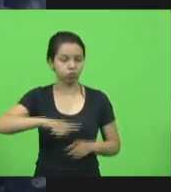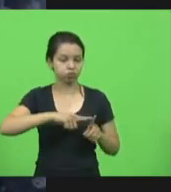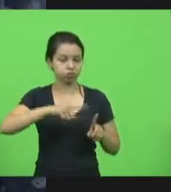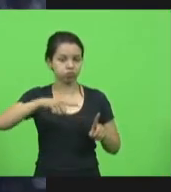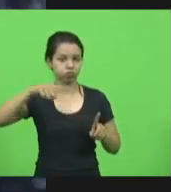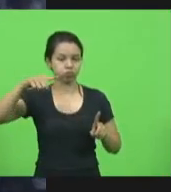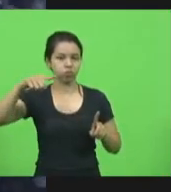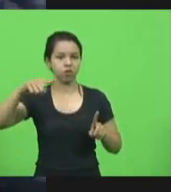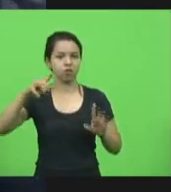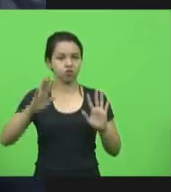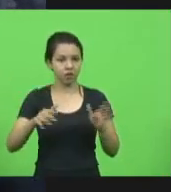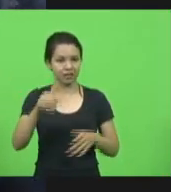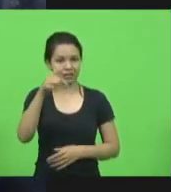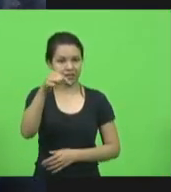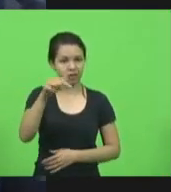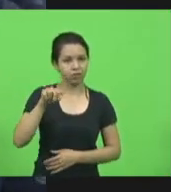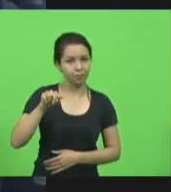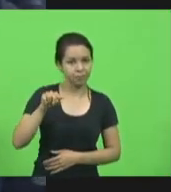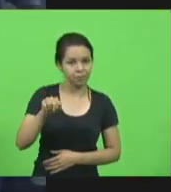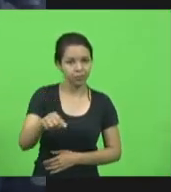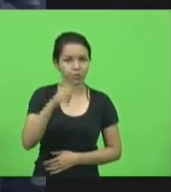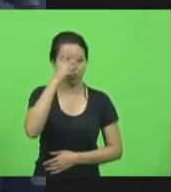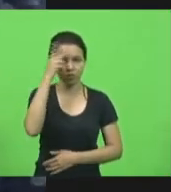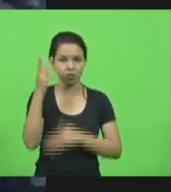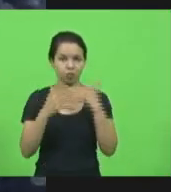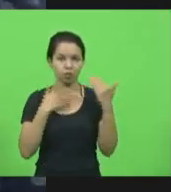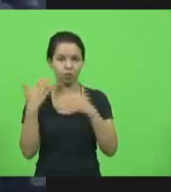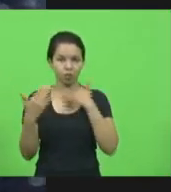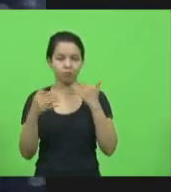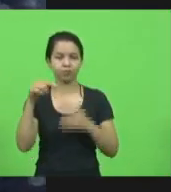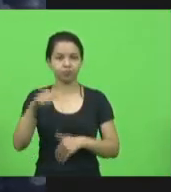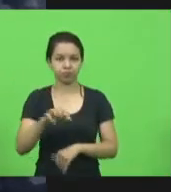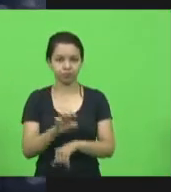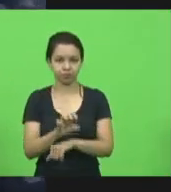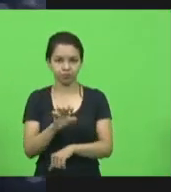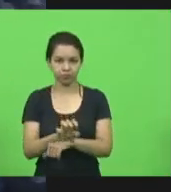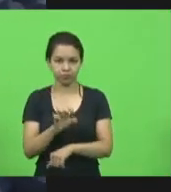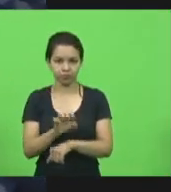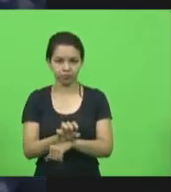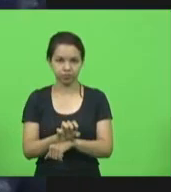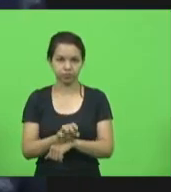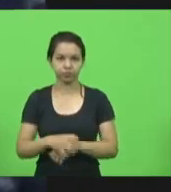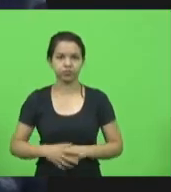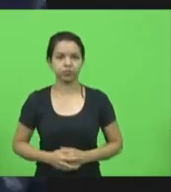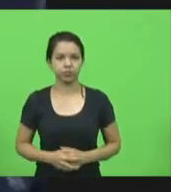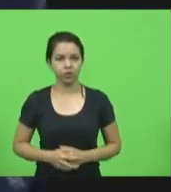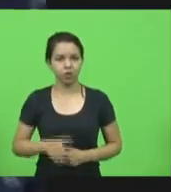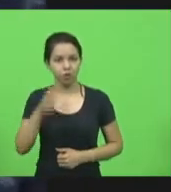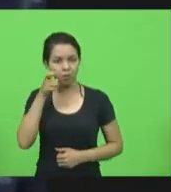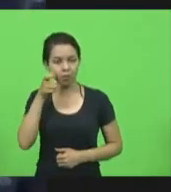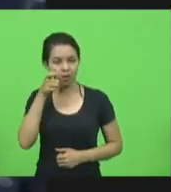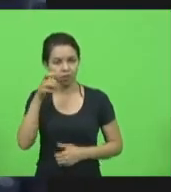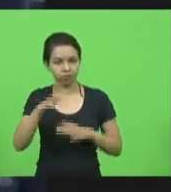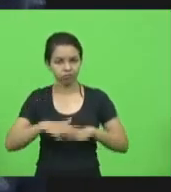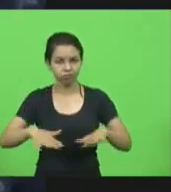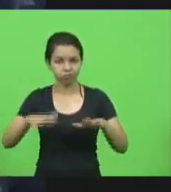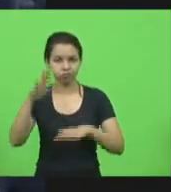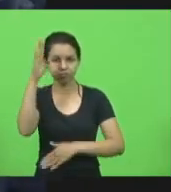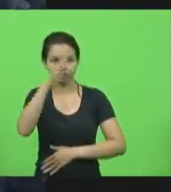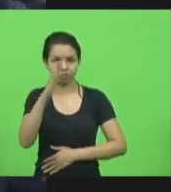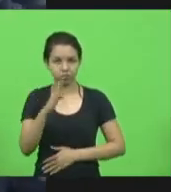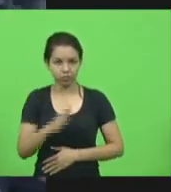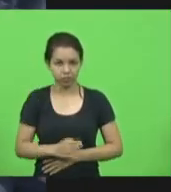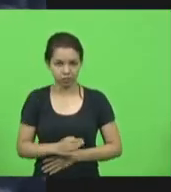óbitos no Estado, as previsões que temos acompanhado em nível nacional e em nível